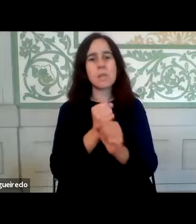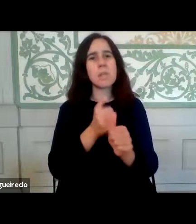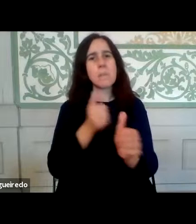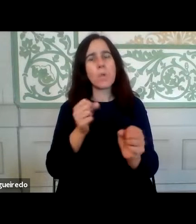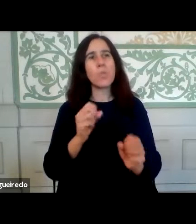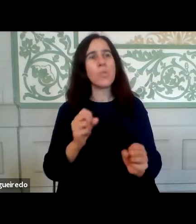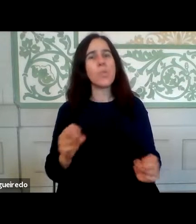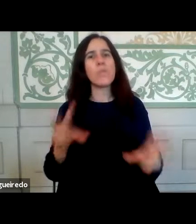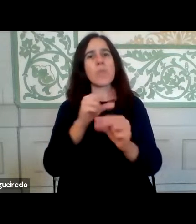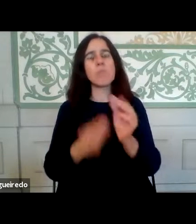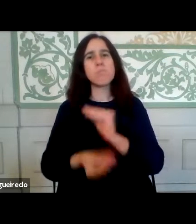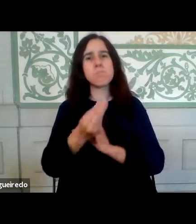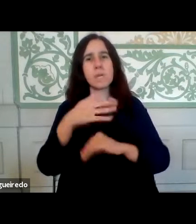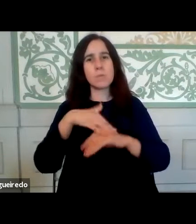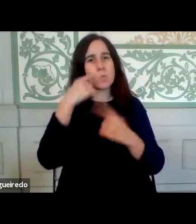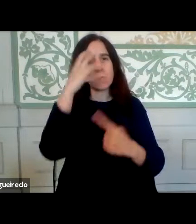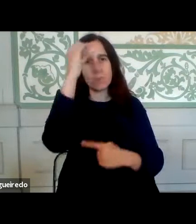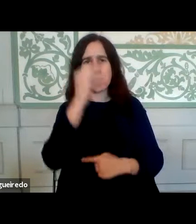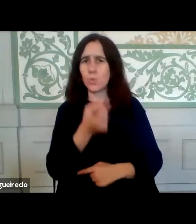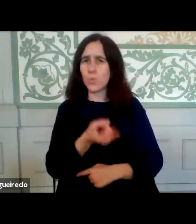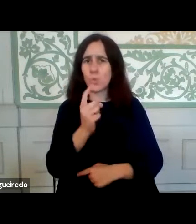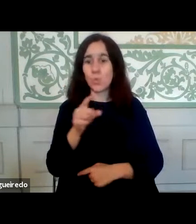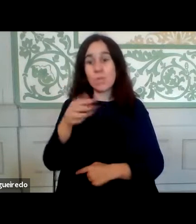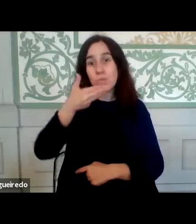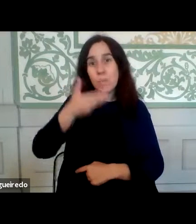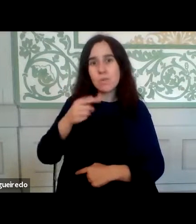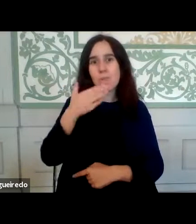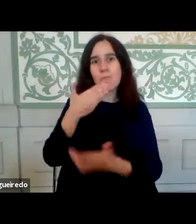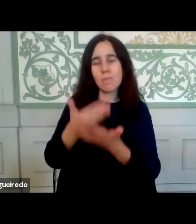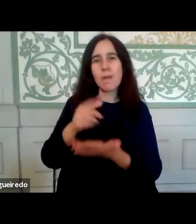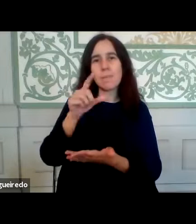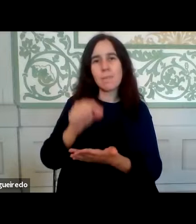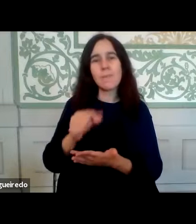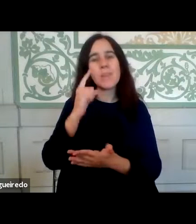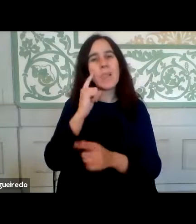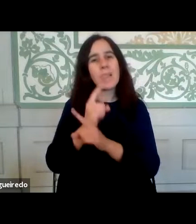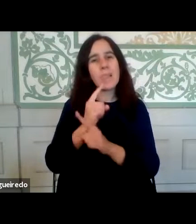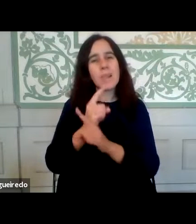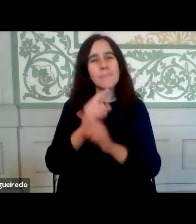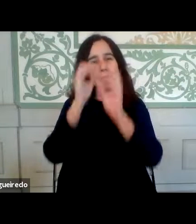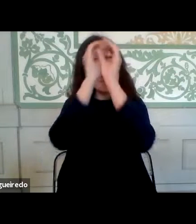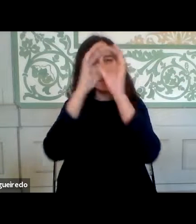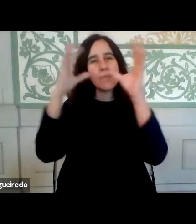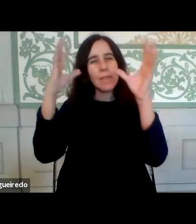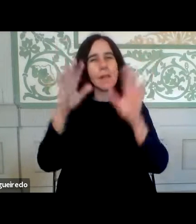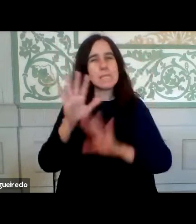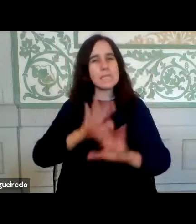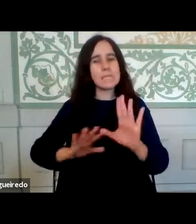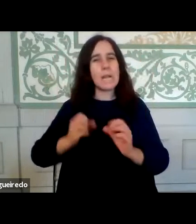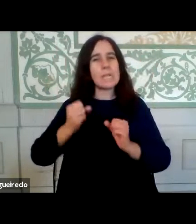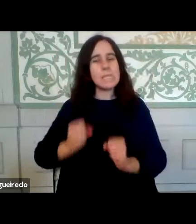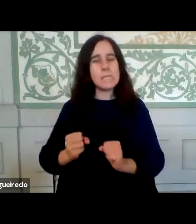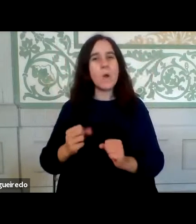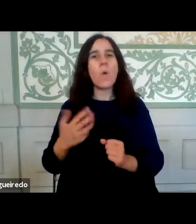administração pública e esta experiência serviu também para destruir muitas resistências ou